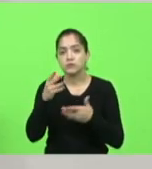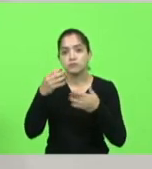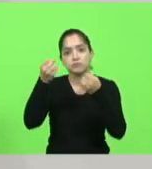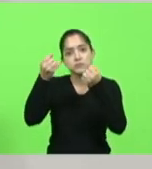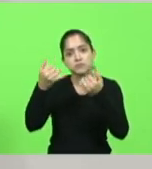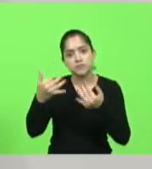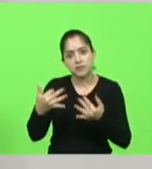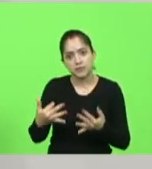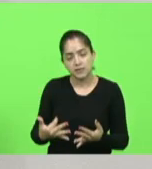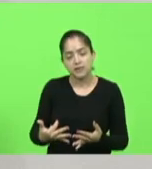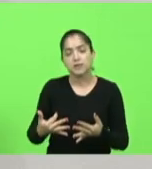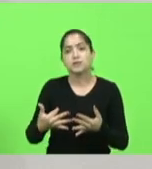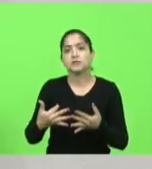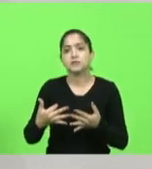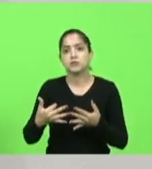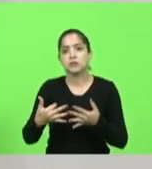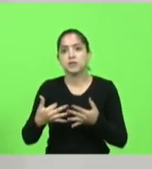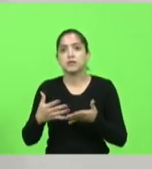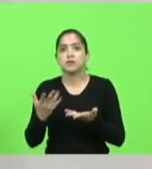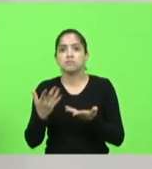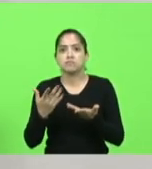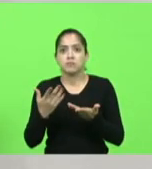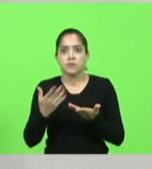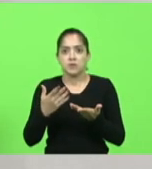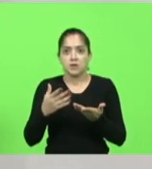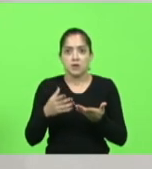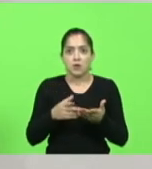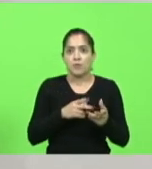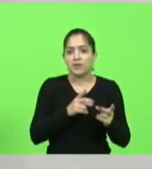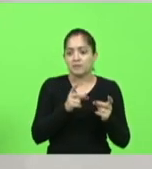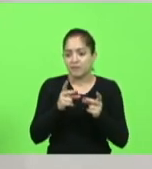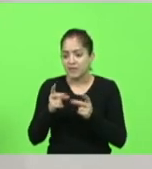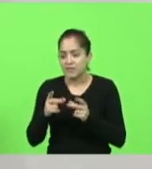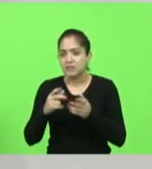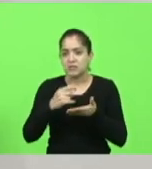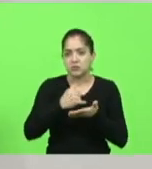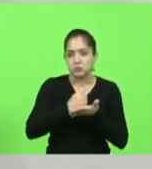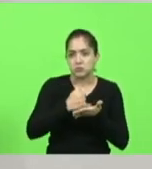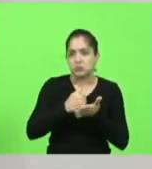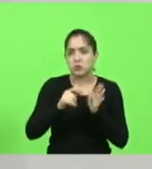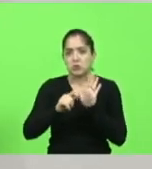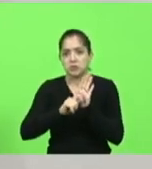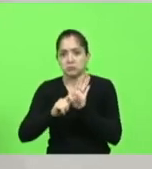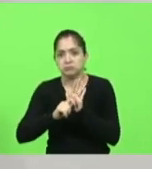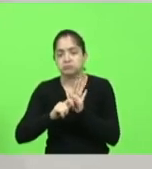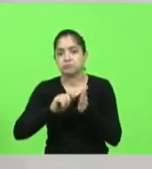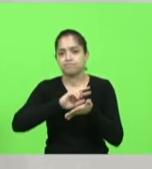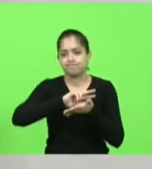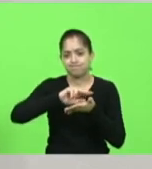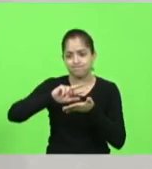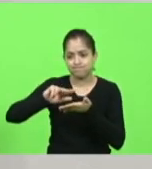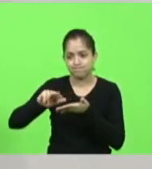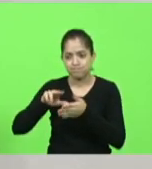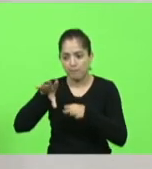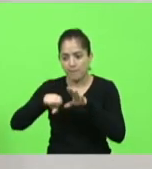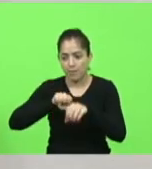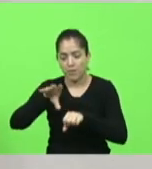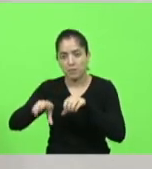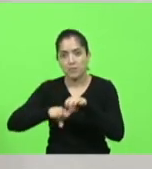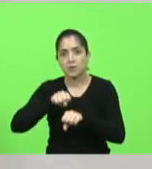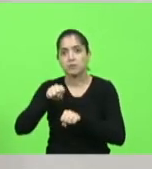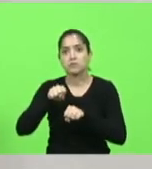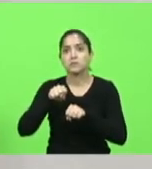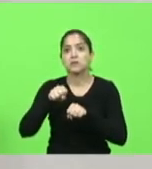combate ao tráfico, droga. Sabe como que parou as queimas de ônibus